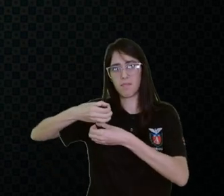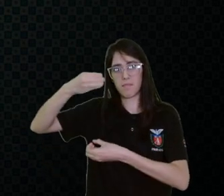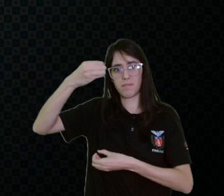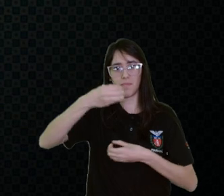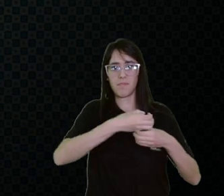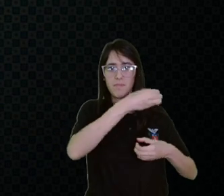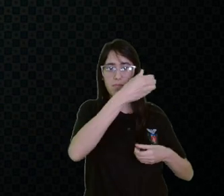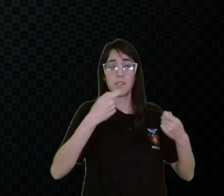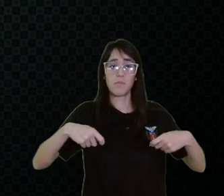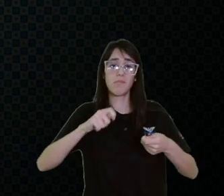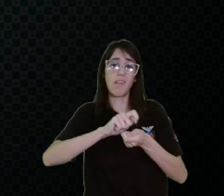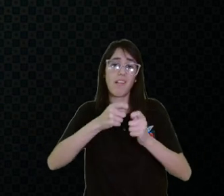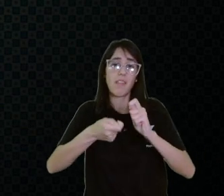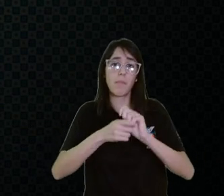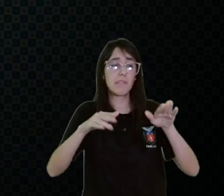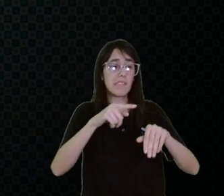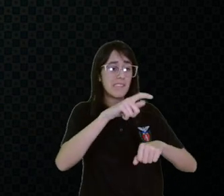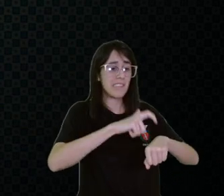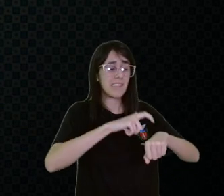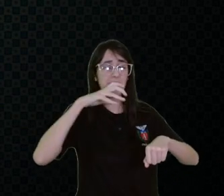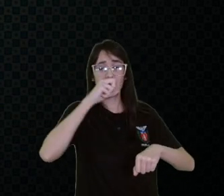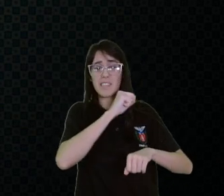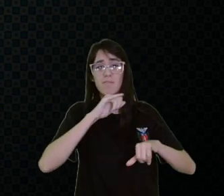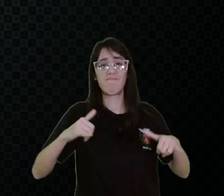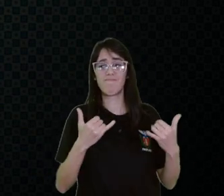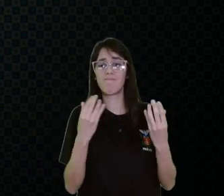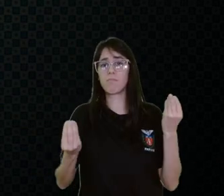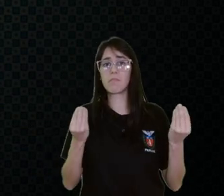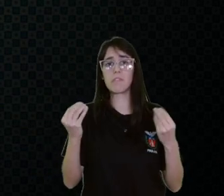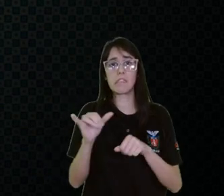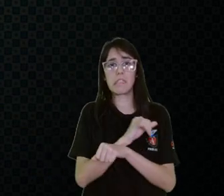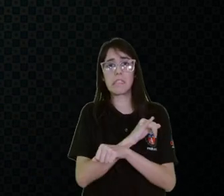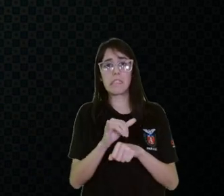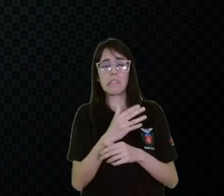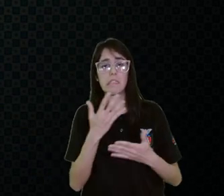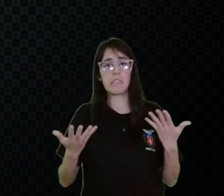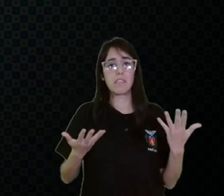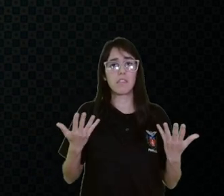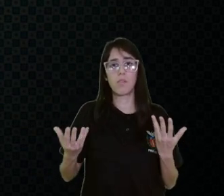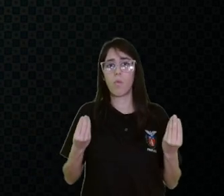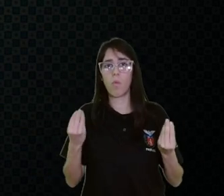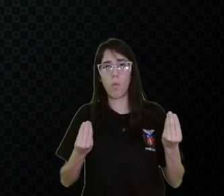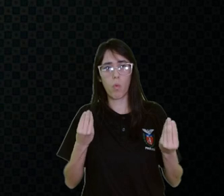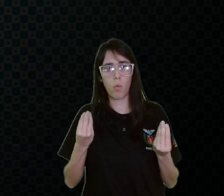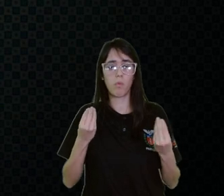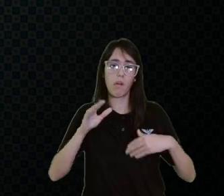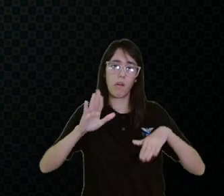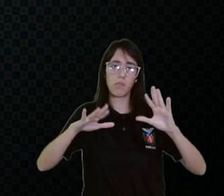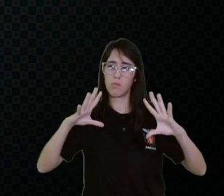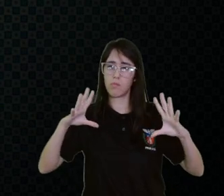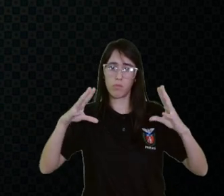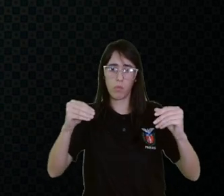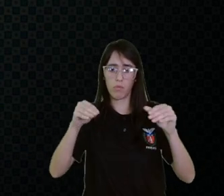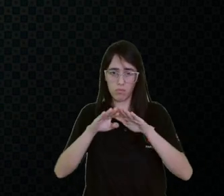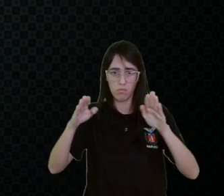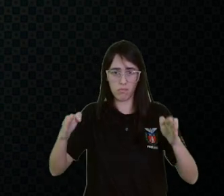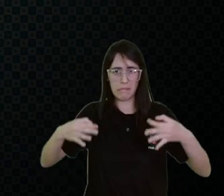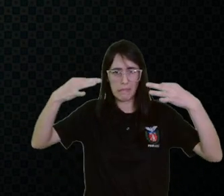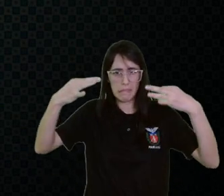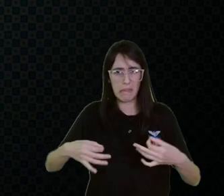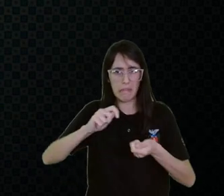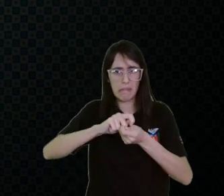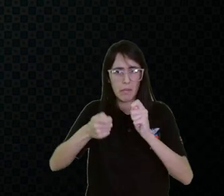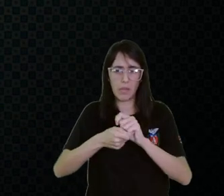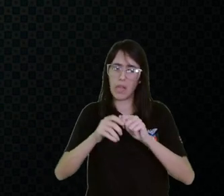a gente precisa ter alguma coisa mais momentânea, ou que tenha, a gente vai conseguir, por exemplo, ter todas as carteiras adaptadas para que